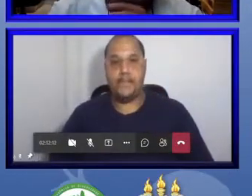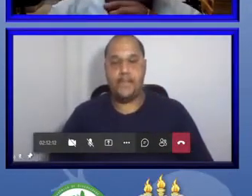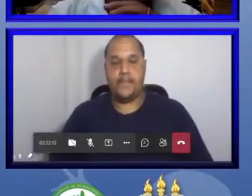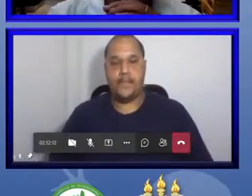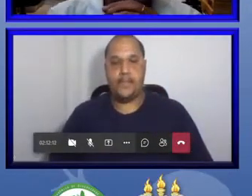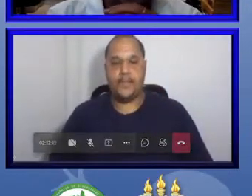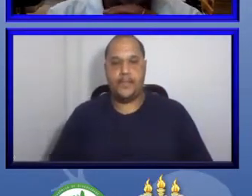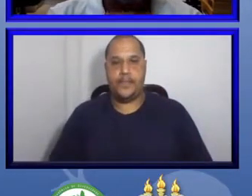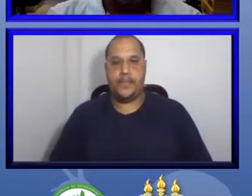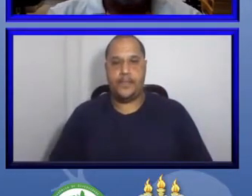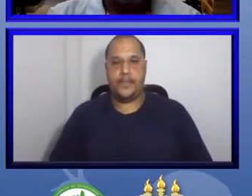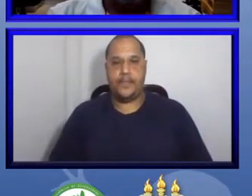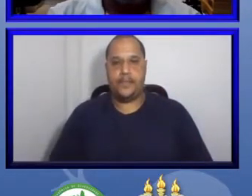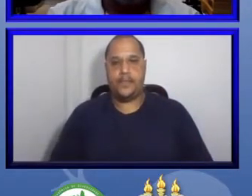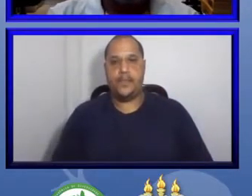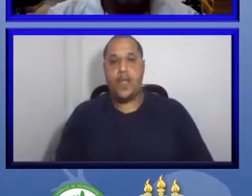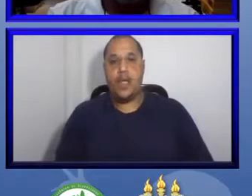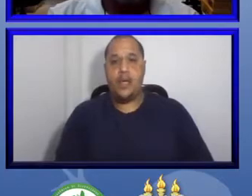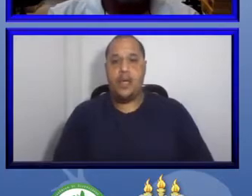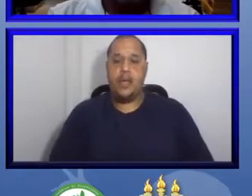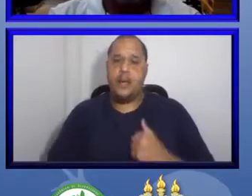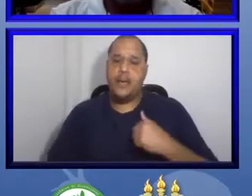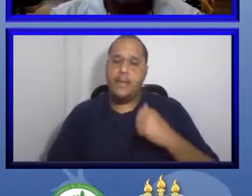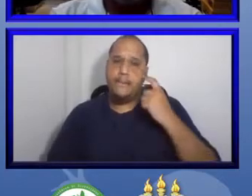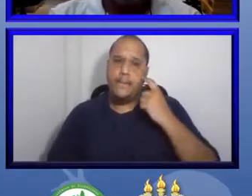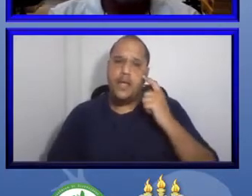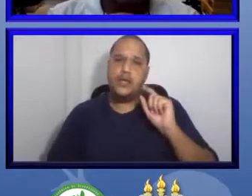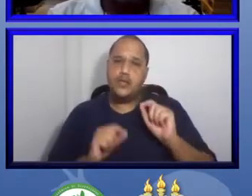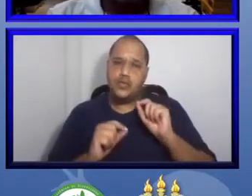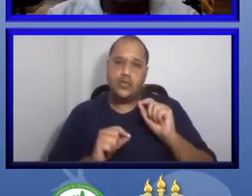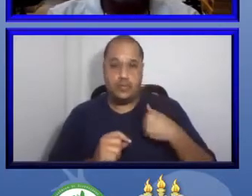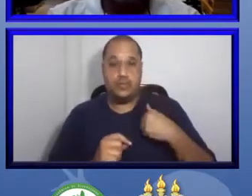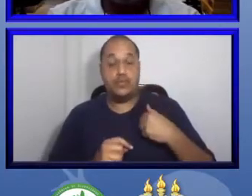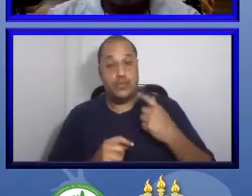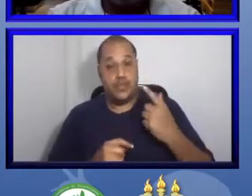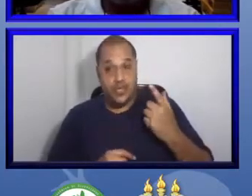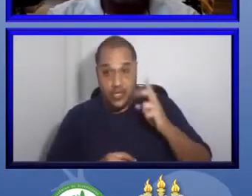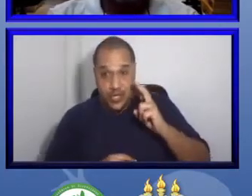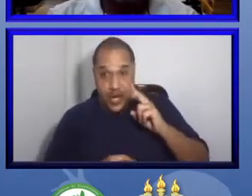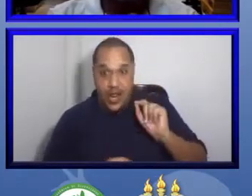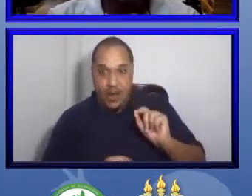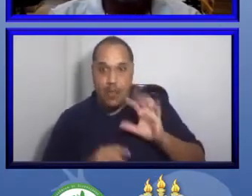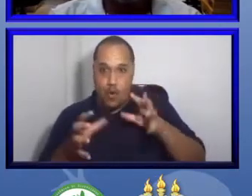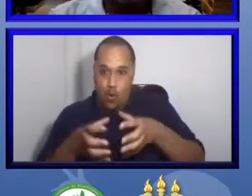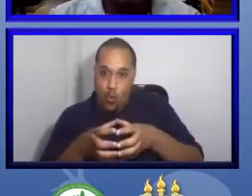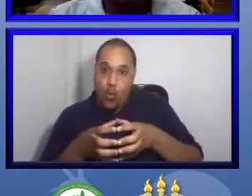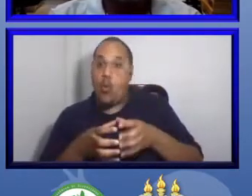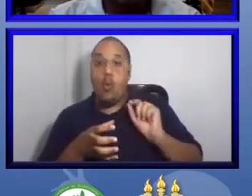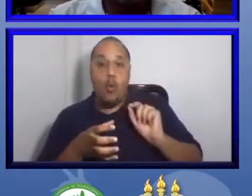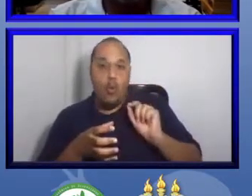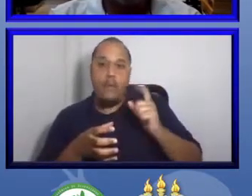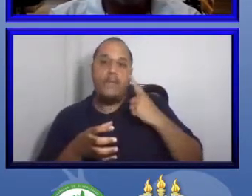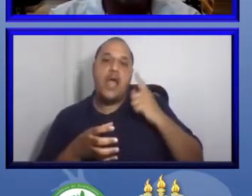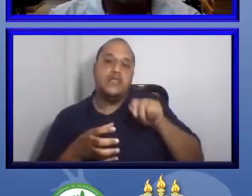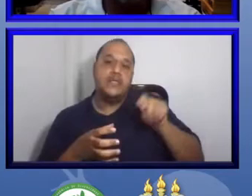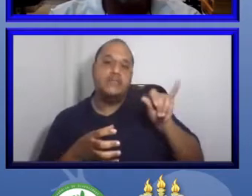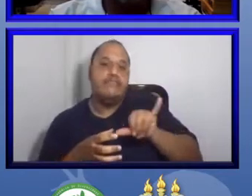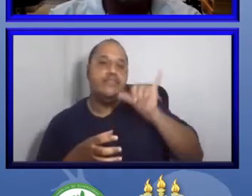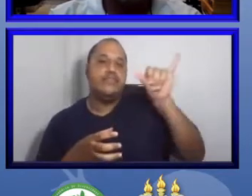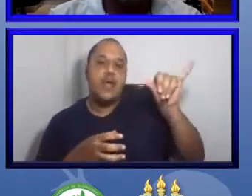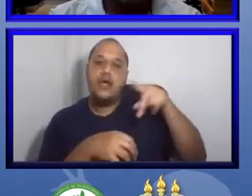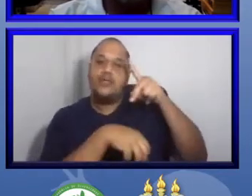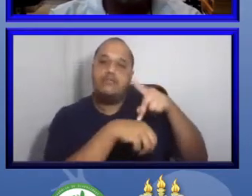Então, veja bem, nós vamos para o exterior buscar informações do material